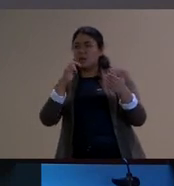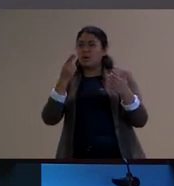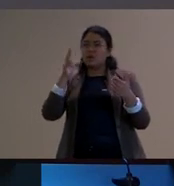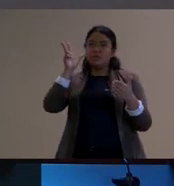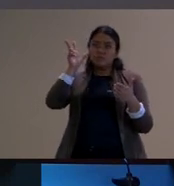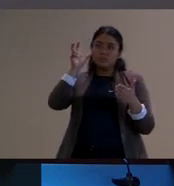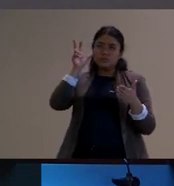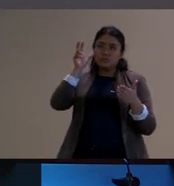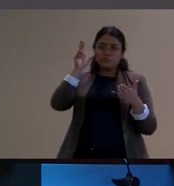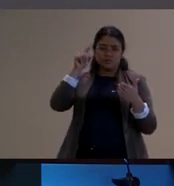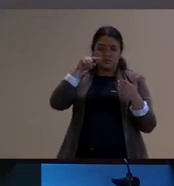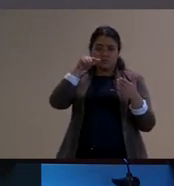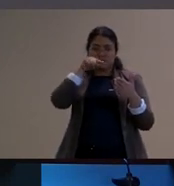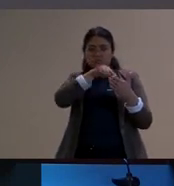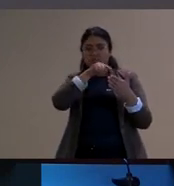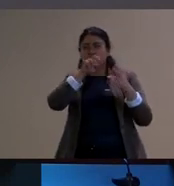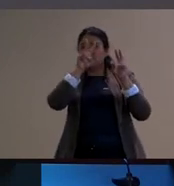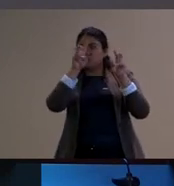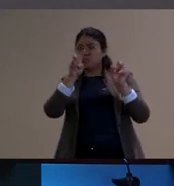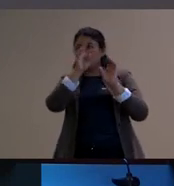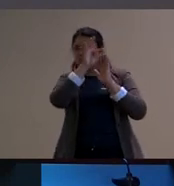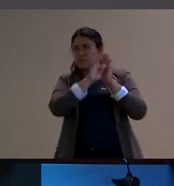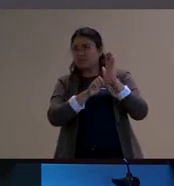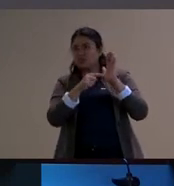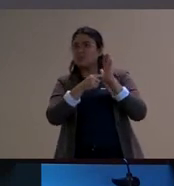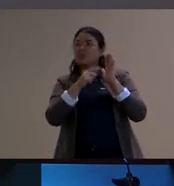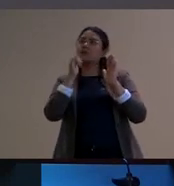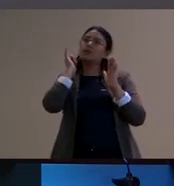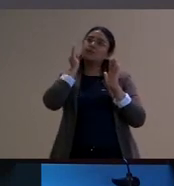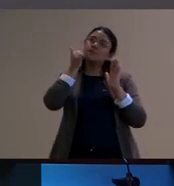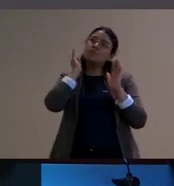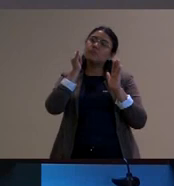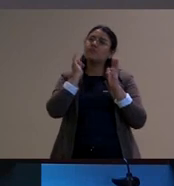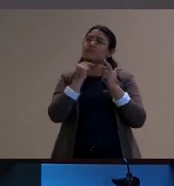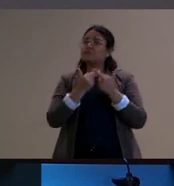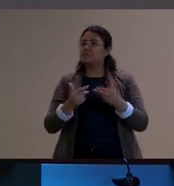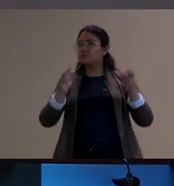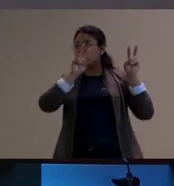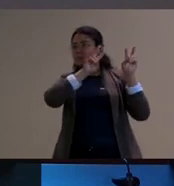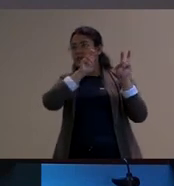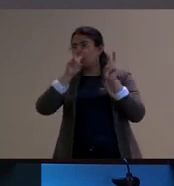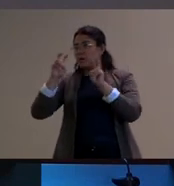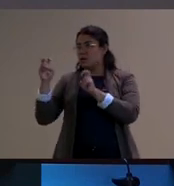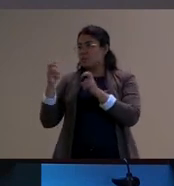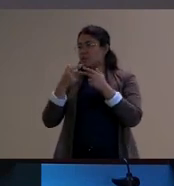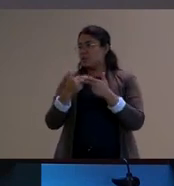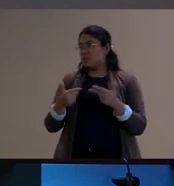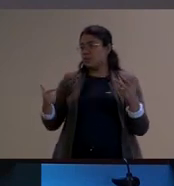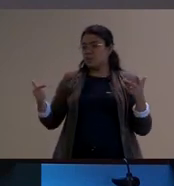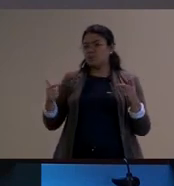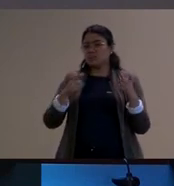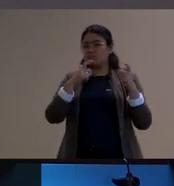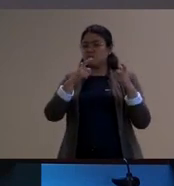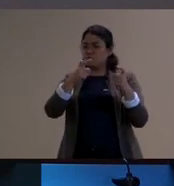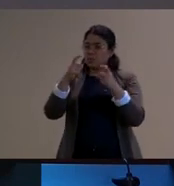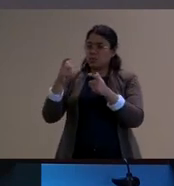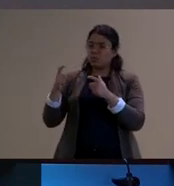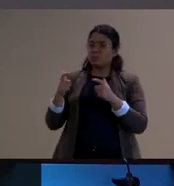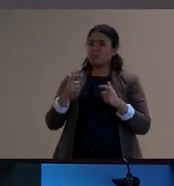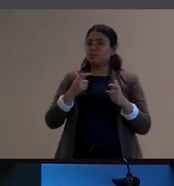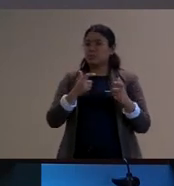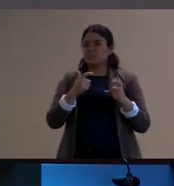esses relatos sobre enfim sobre temas específicos espaços para que